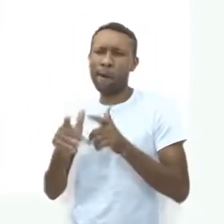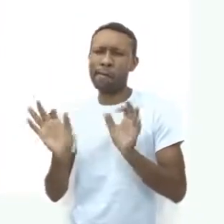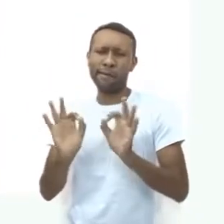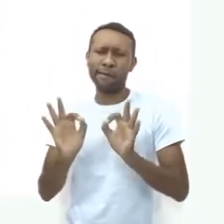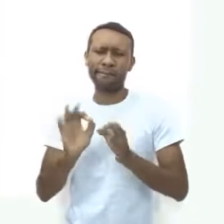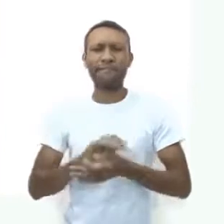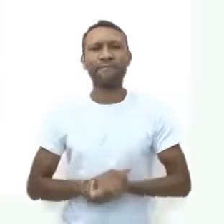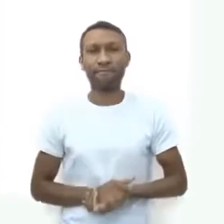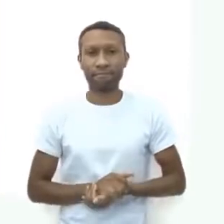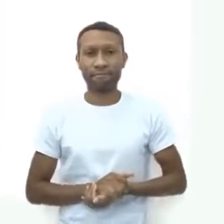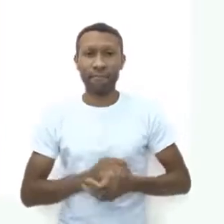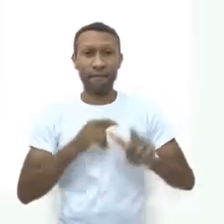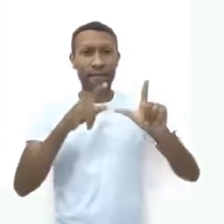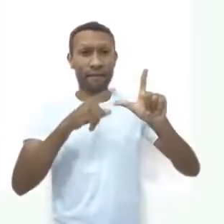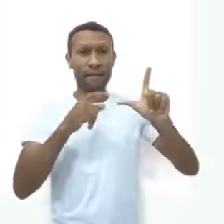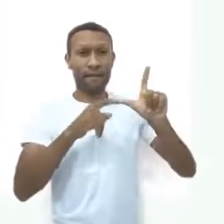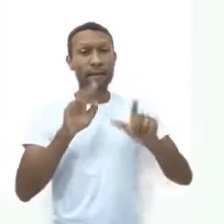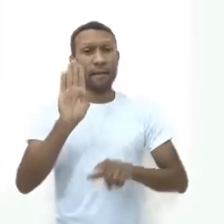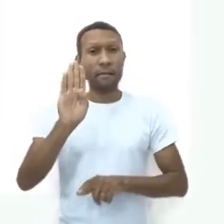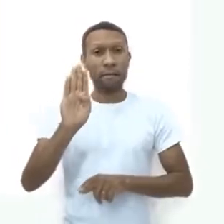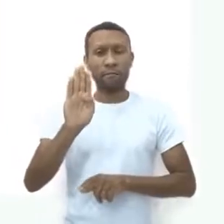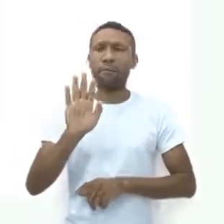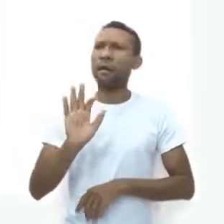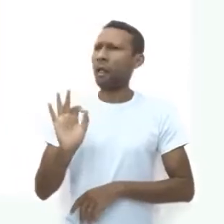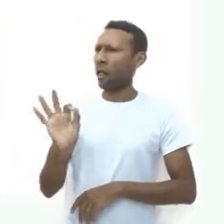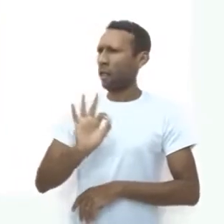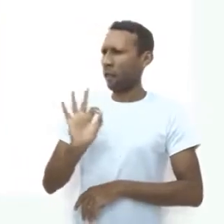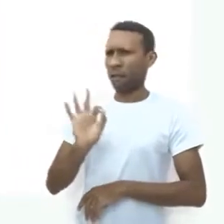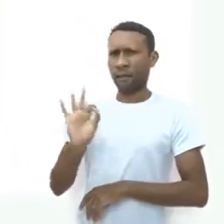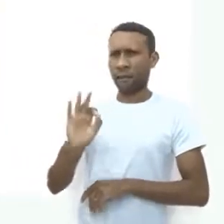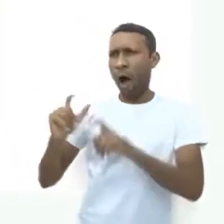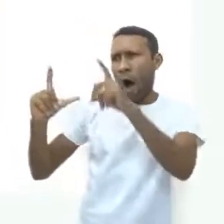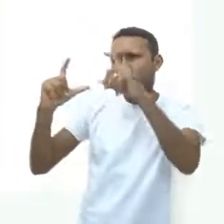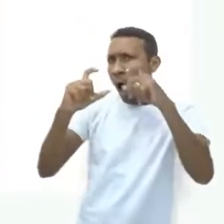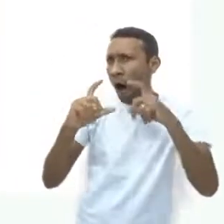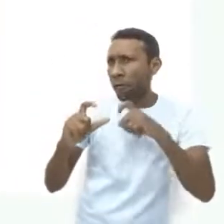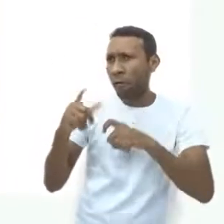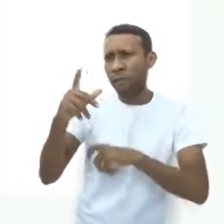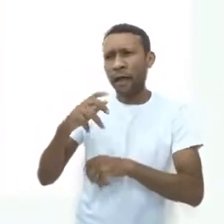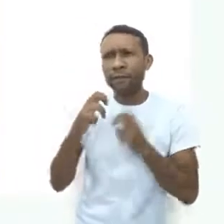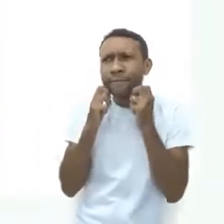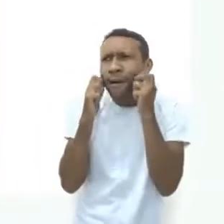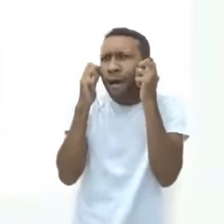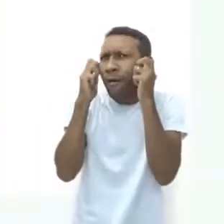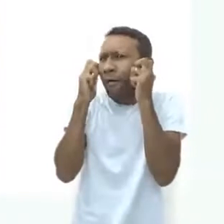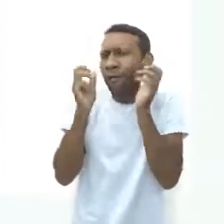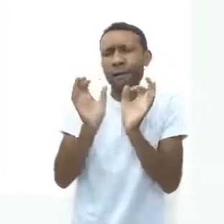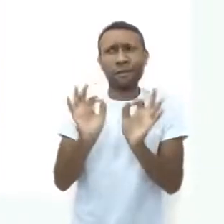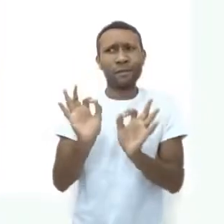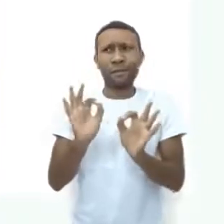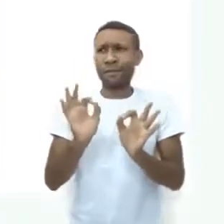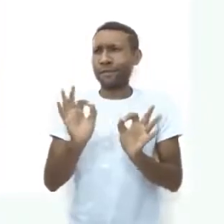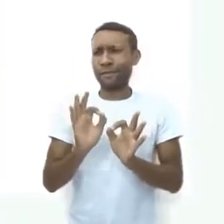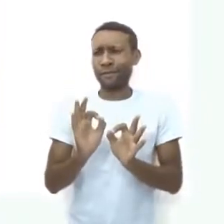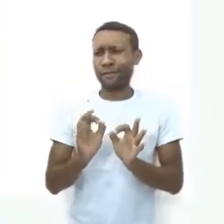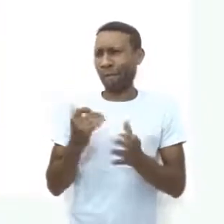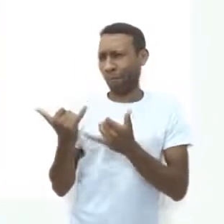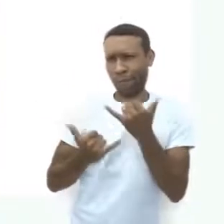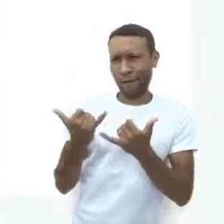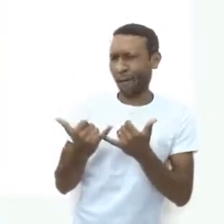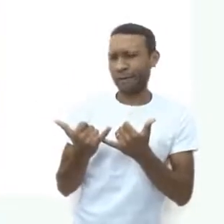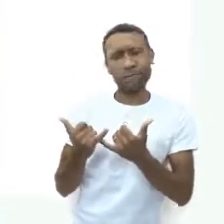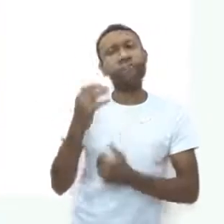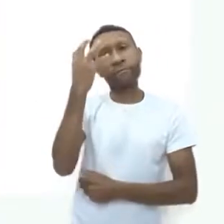Letra B. Não, nem pensar. Essa foto pode fazer ele passar muita vergonha. Não seremos adolescentes para